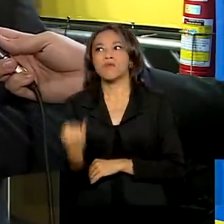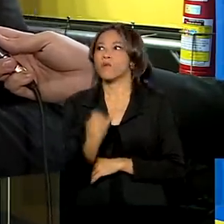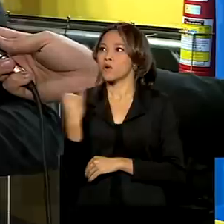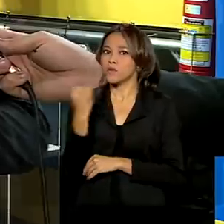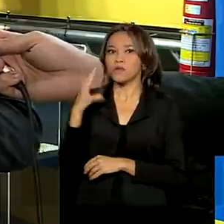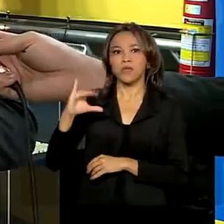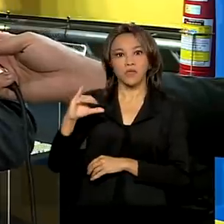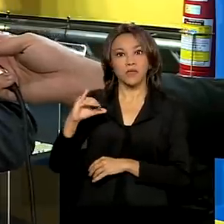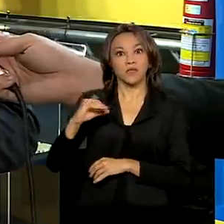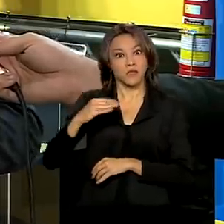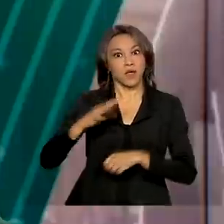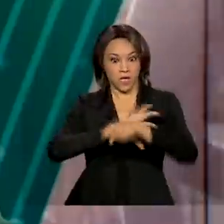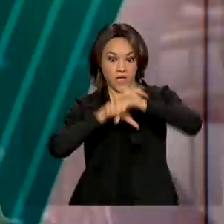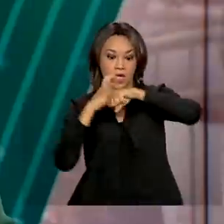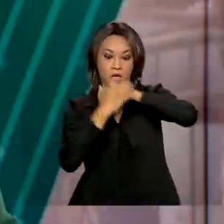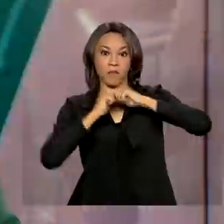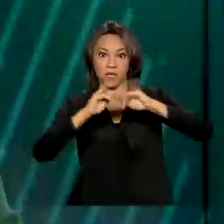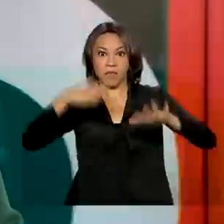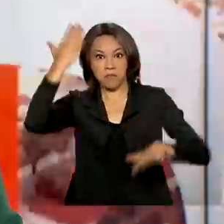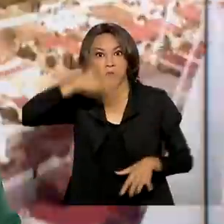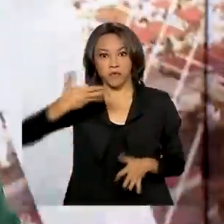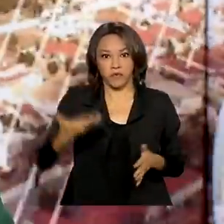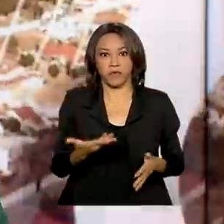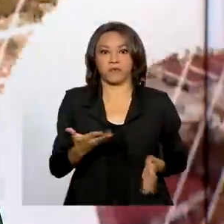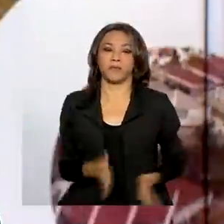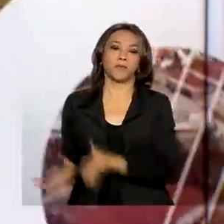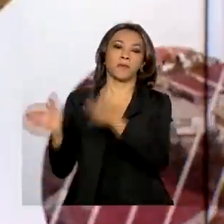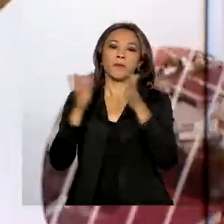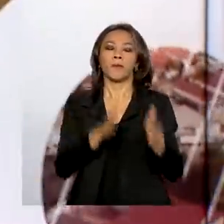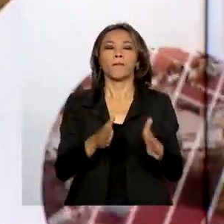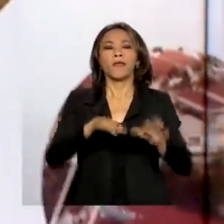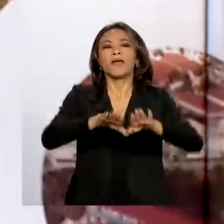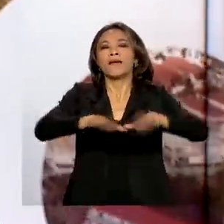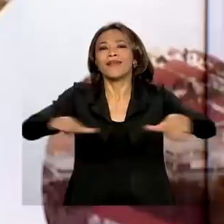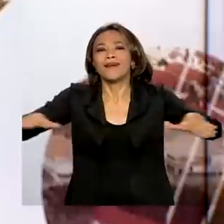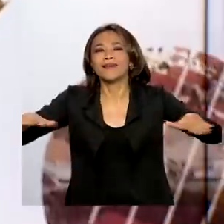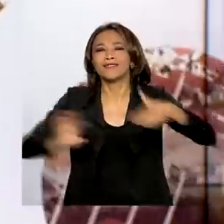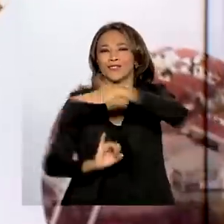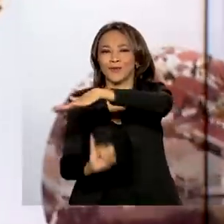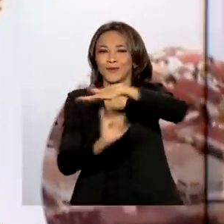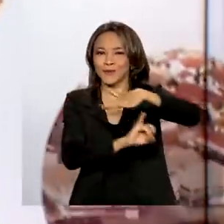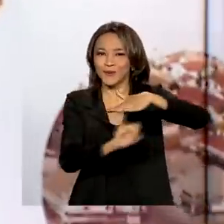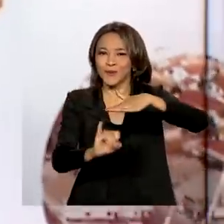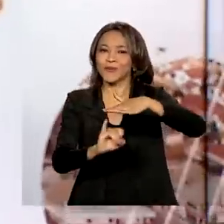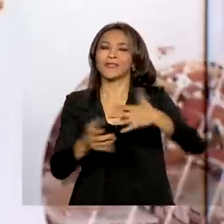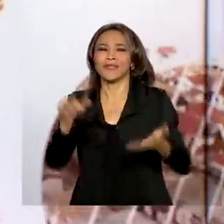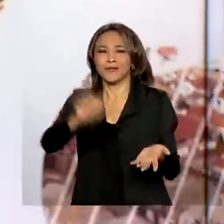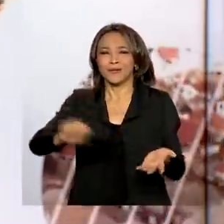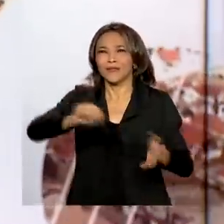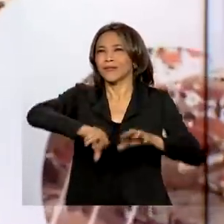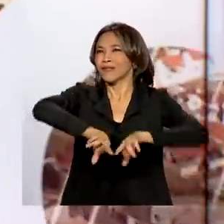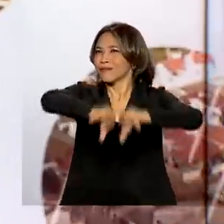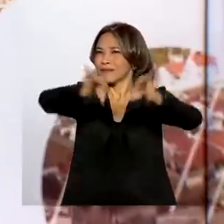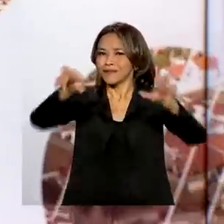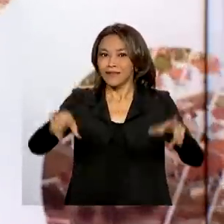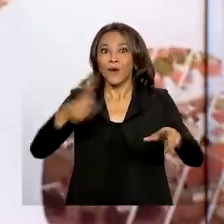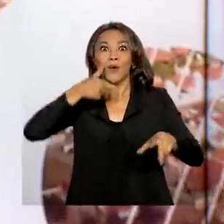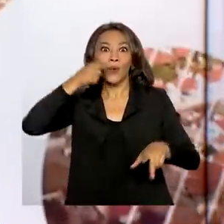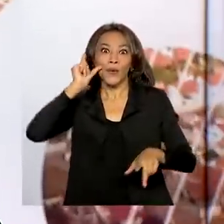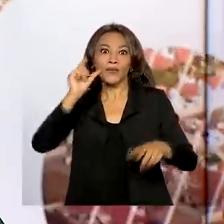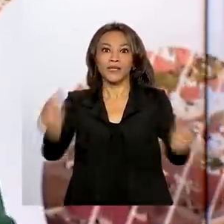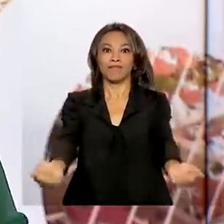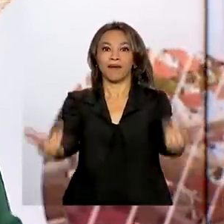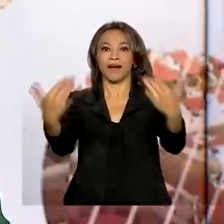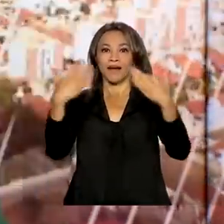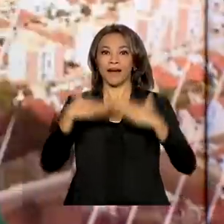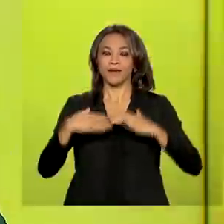pandemia demonstrou essa importância. Crianças de instituições e programas sociais estiveram ontem no Palácio da Alvorada